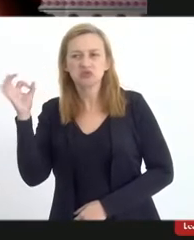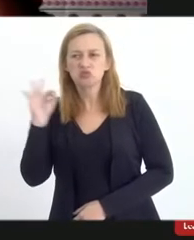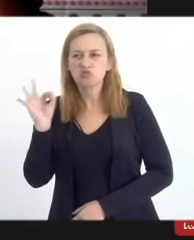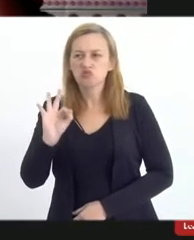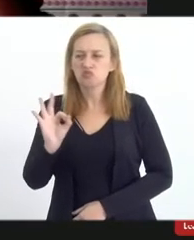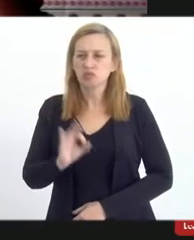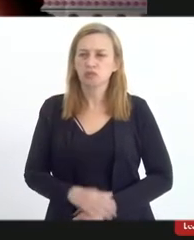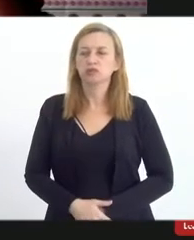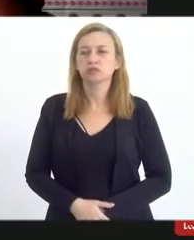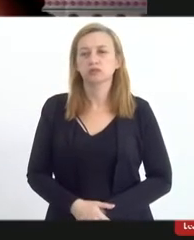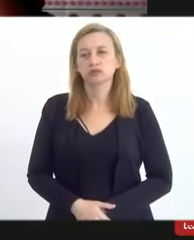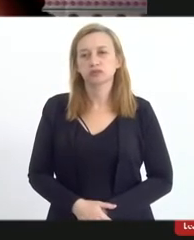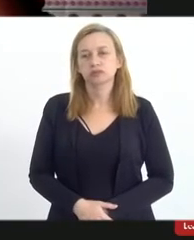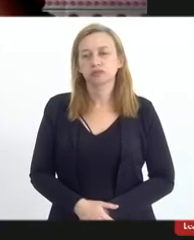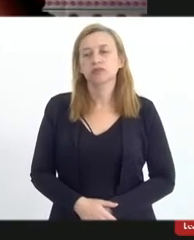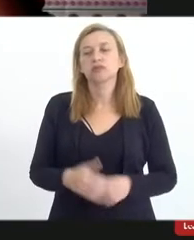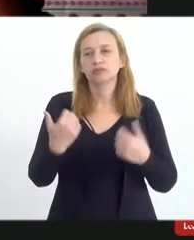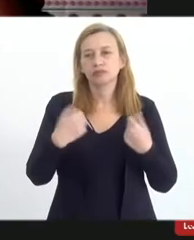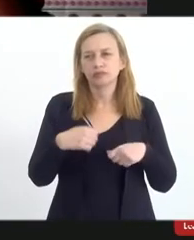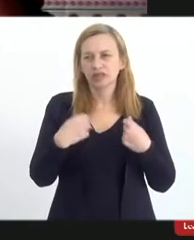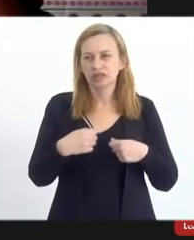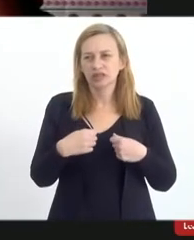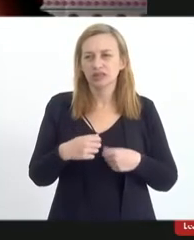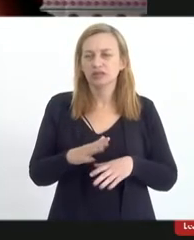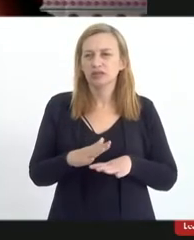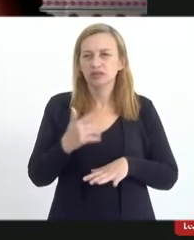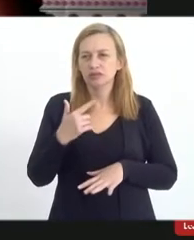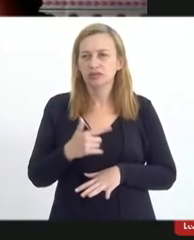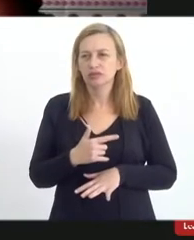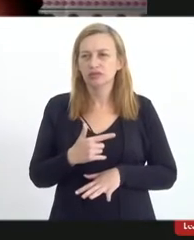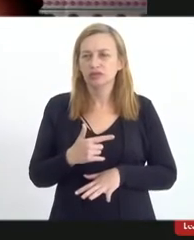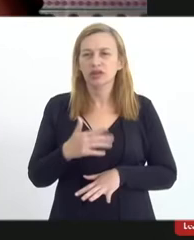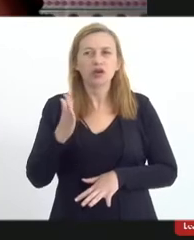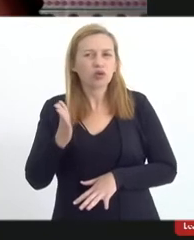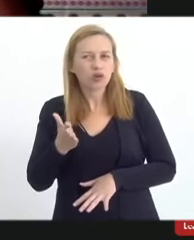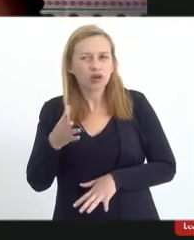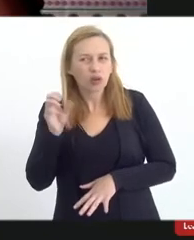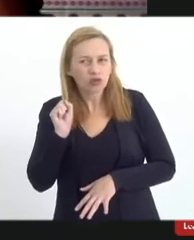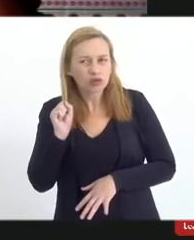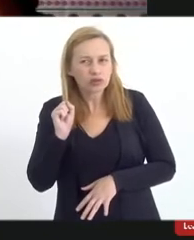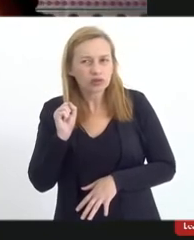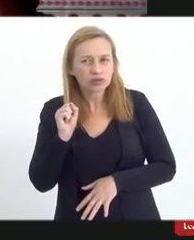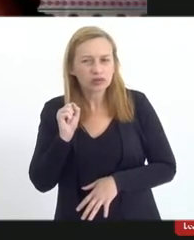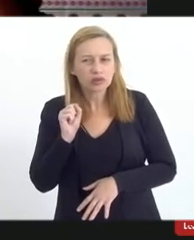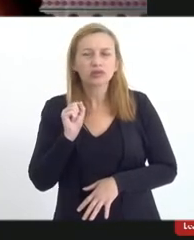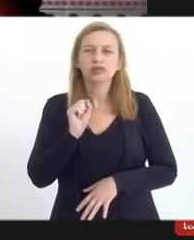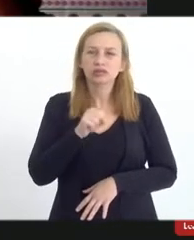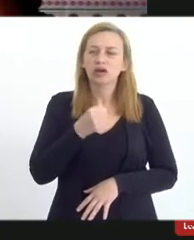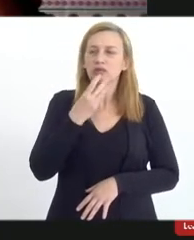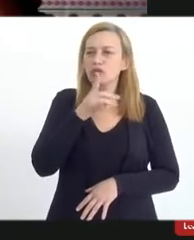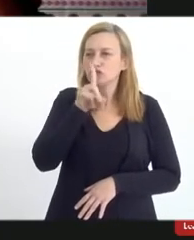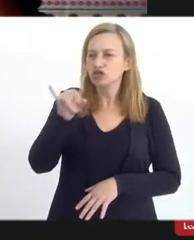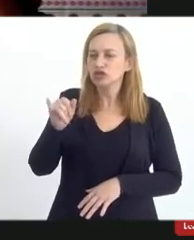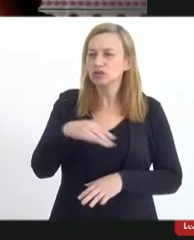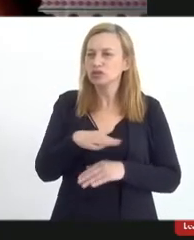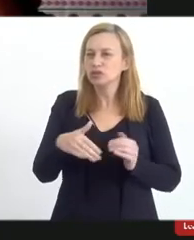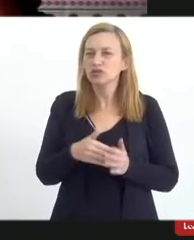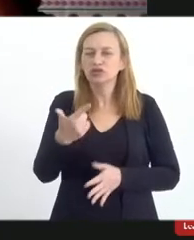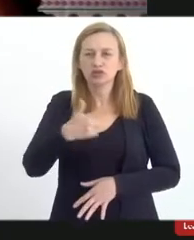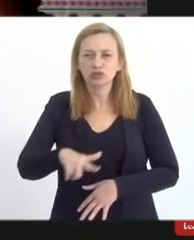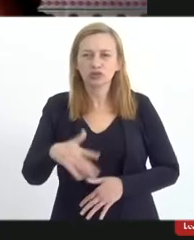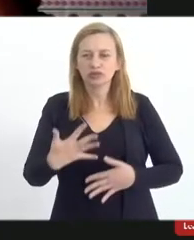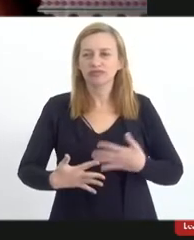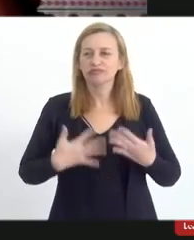A senhora precisa ativar o seu som. Agora. Agora ativou? Bom dia a todos novamente. É um